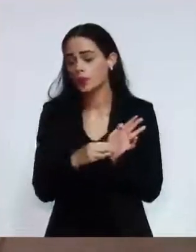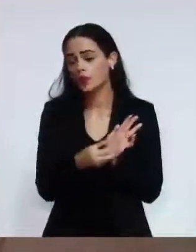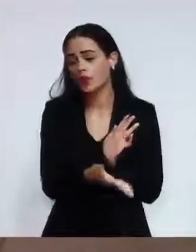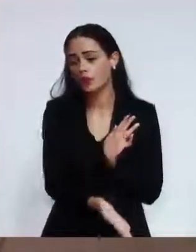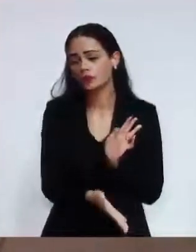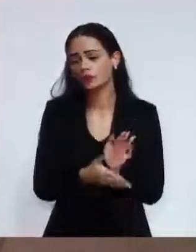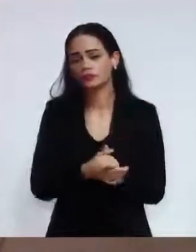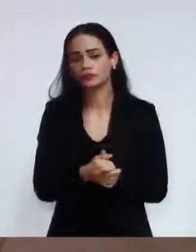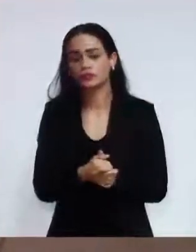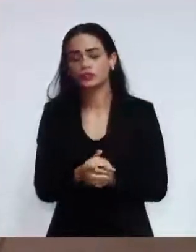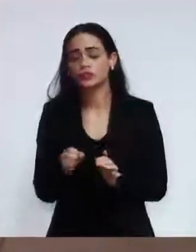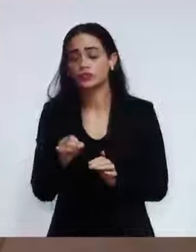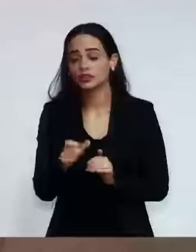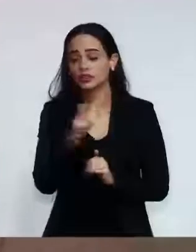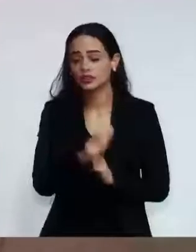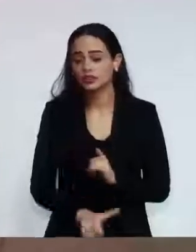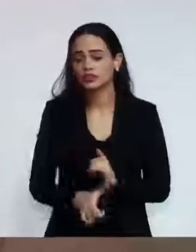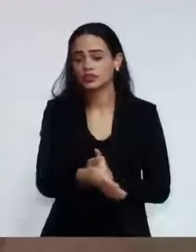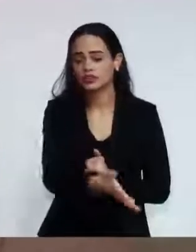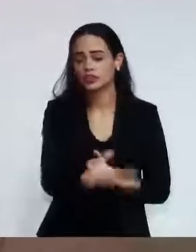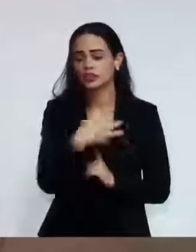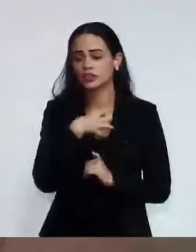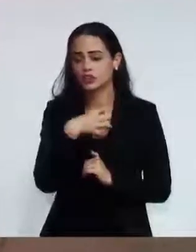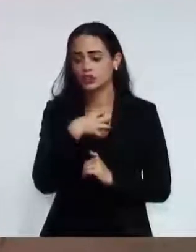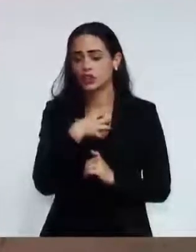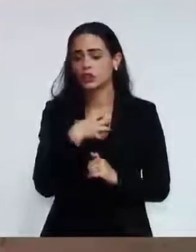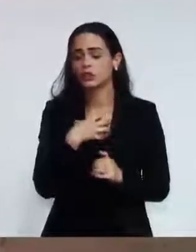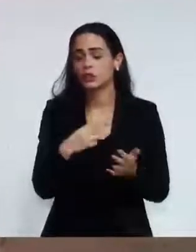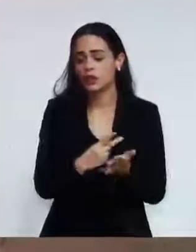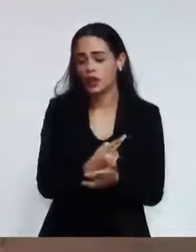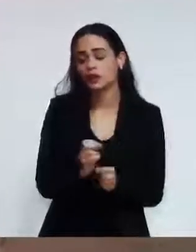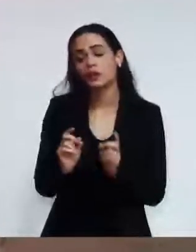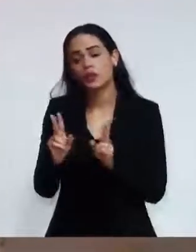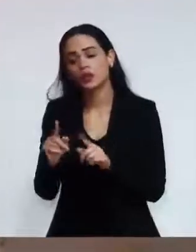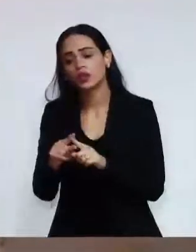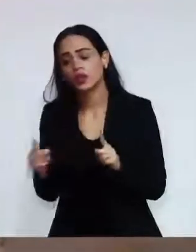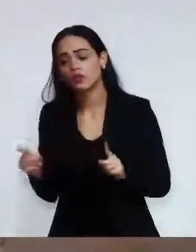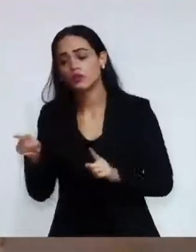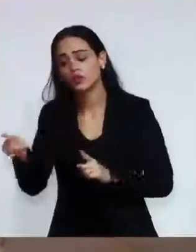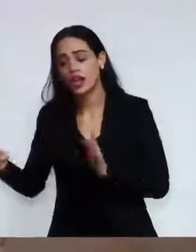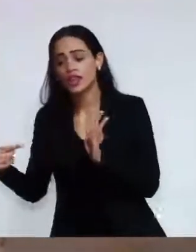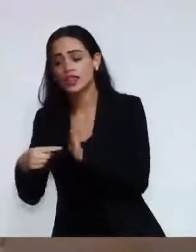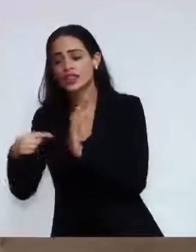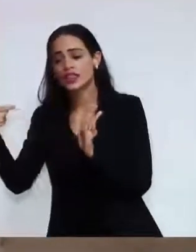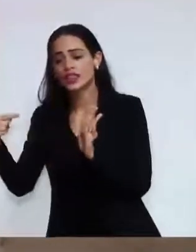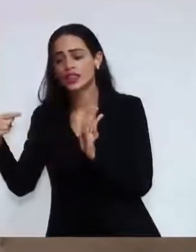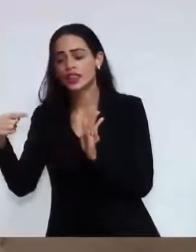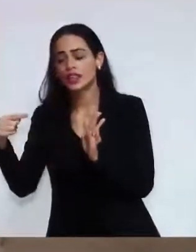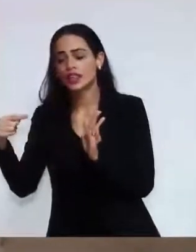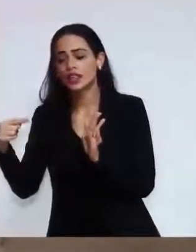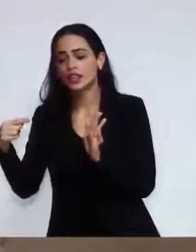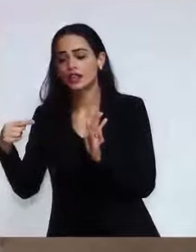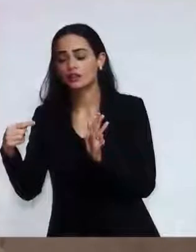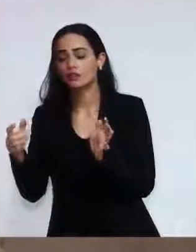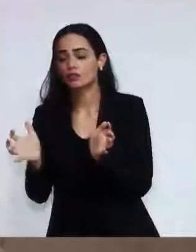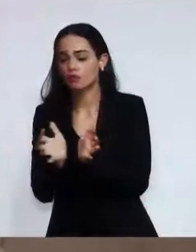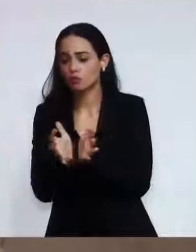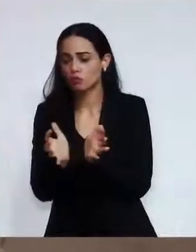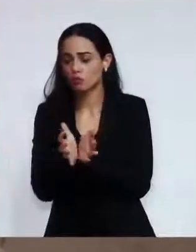errado, o senhor, que nem o senhor fez, denunciou e a justiça vai apurar se é errado ou não. Só não humilhe as pessoas.